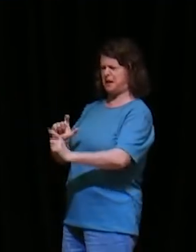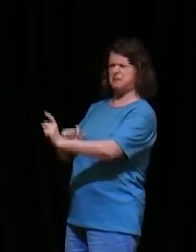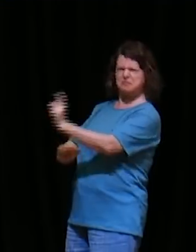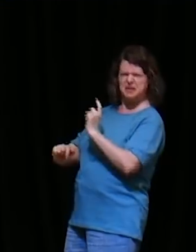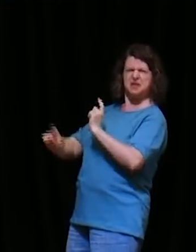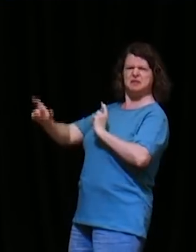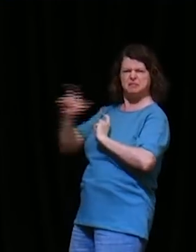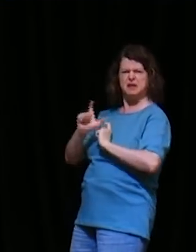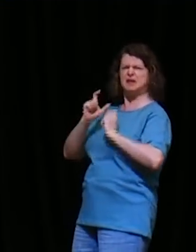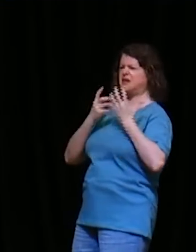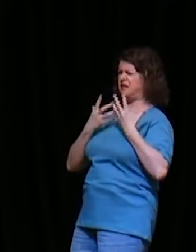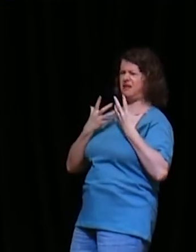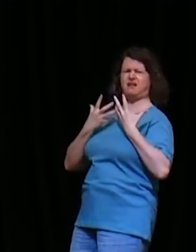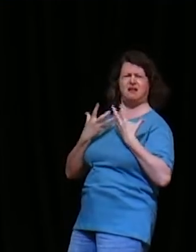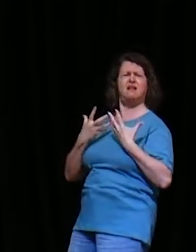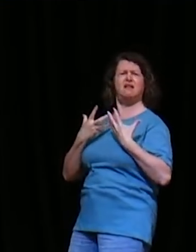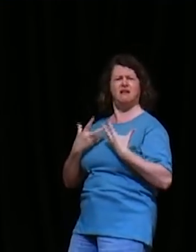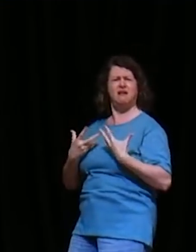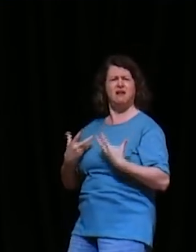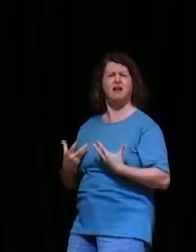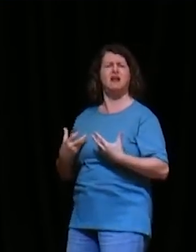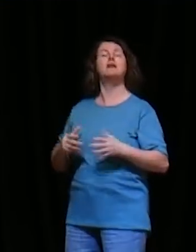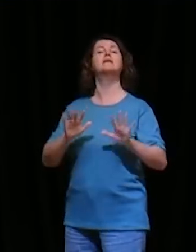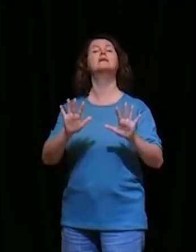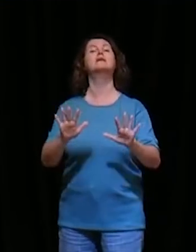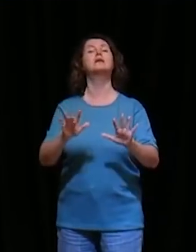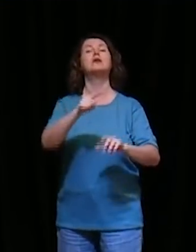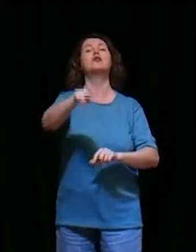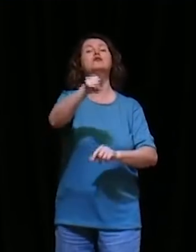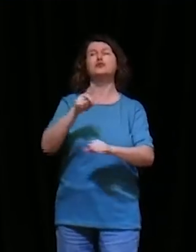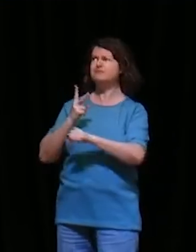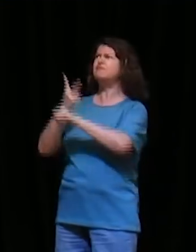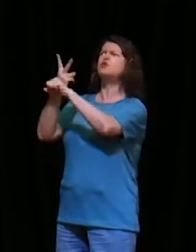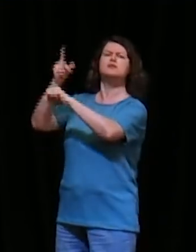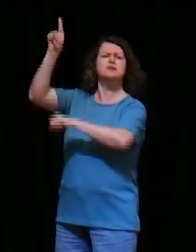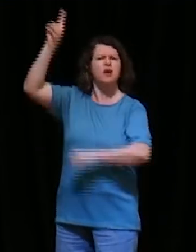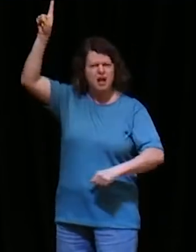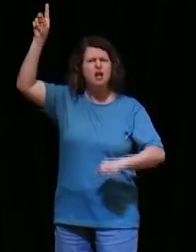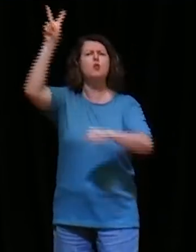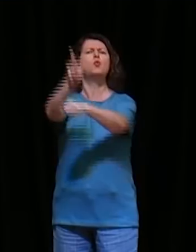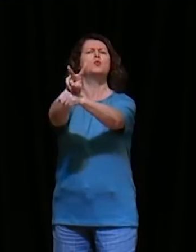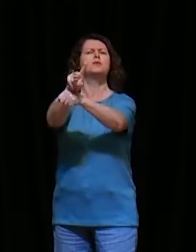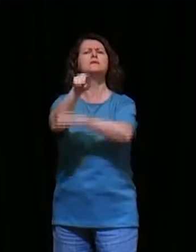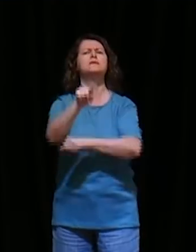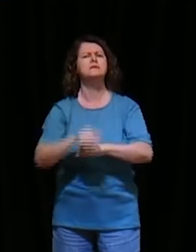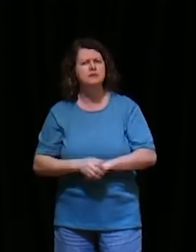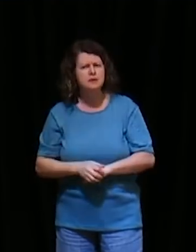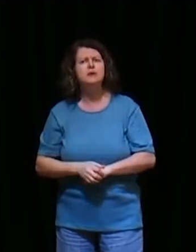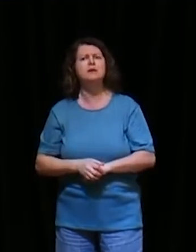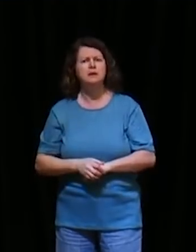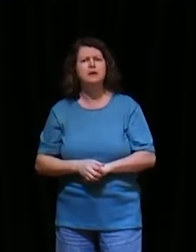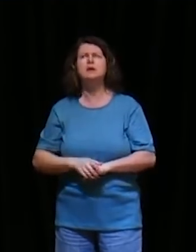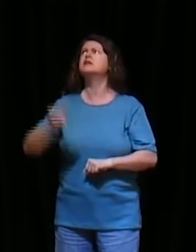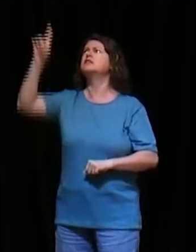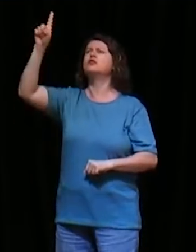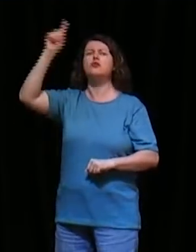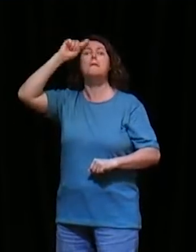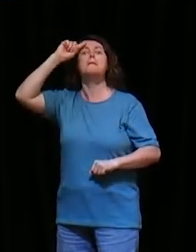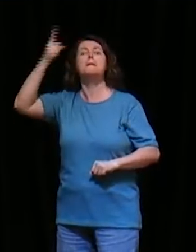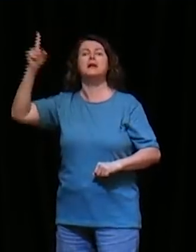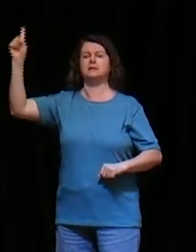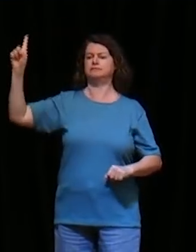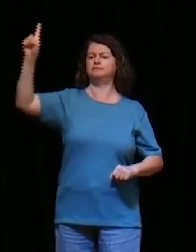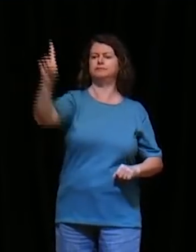arrasar, eu vou te matar, querido, quando você busca a Deus, Deus responde, é interessante que além de orar, ele coloca guardas, o Salmo